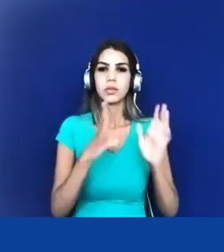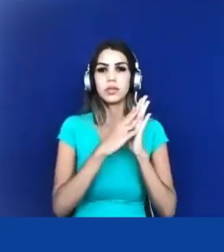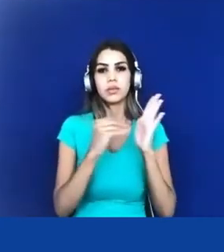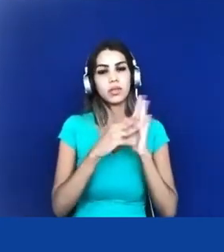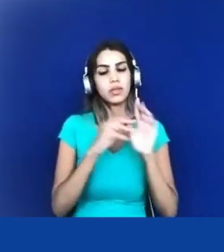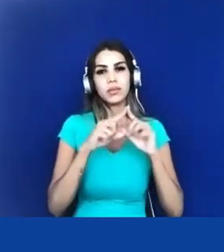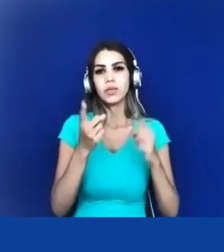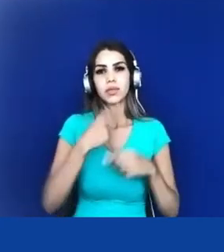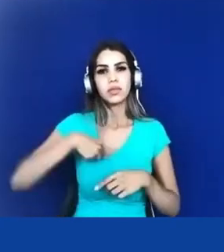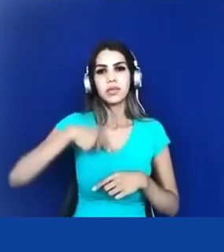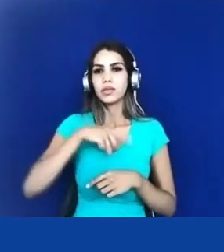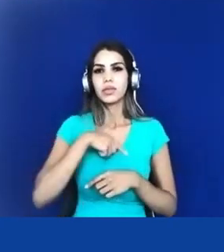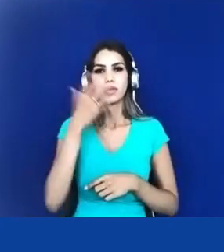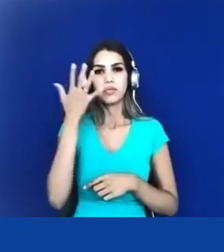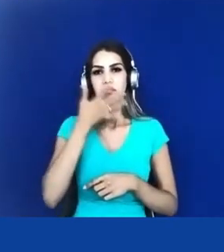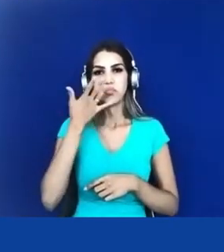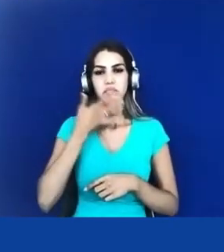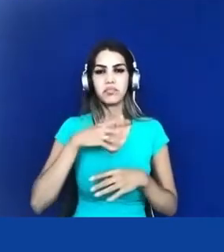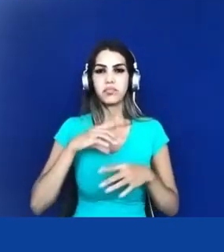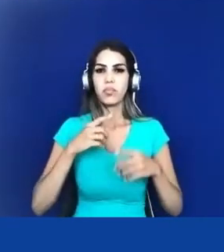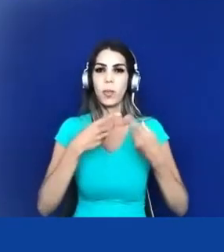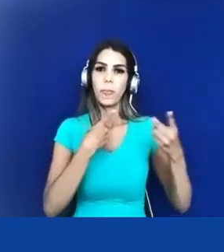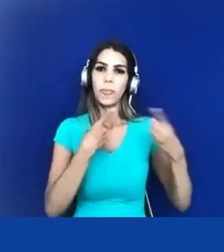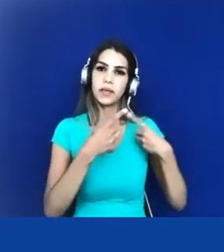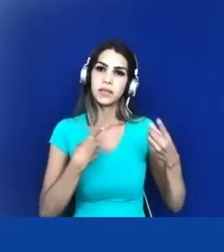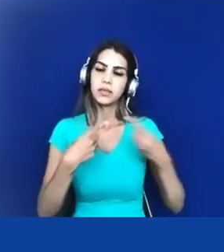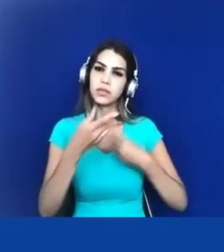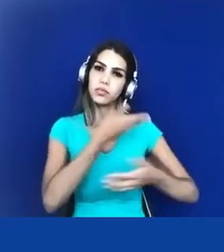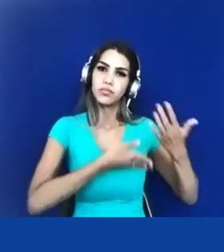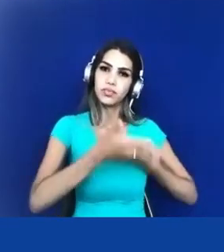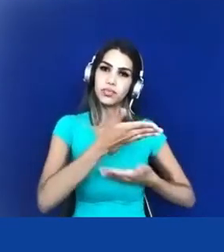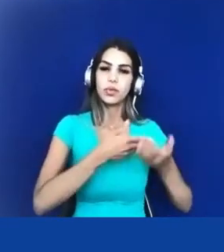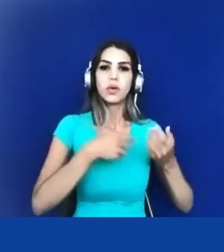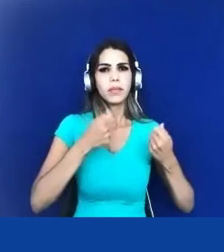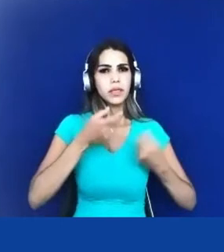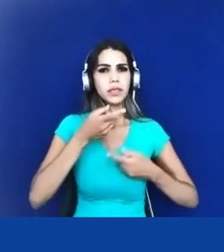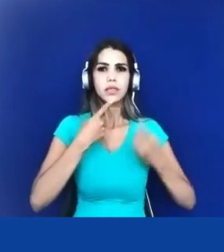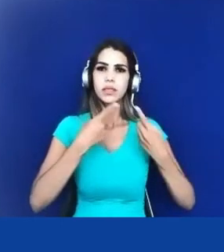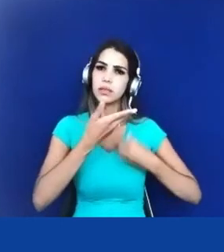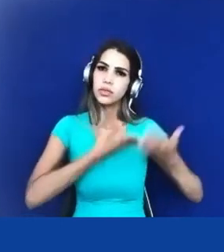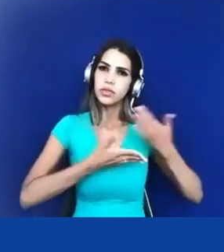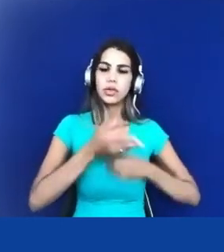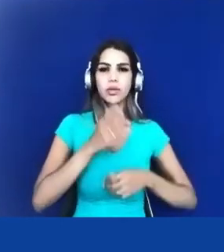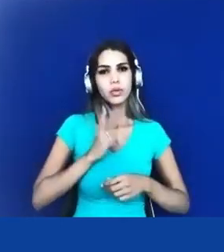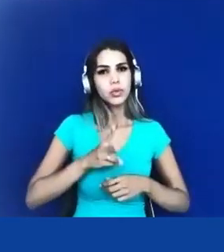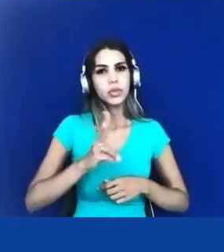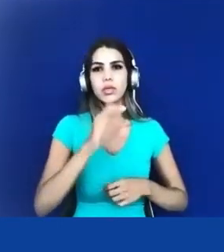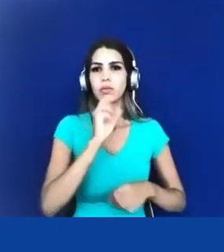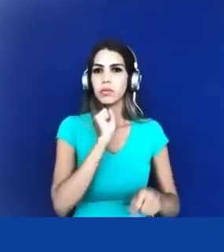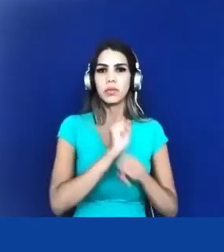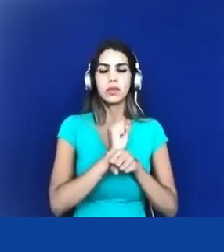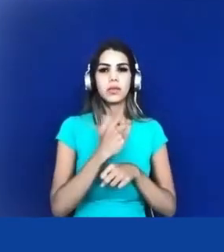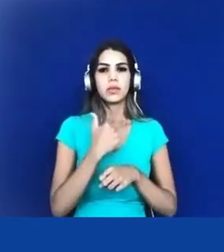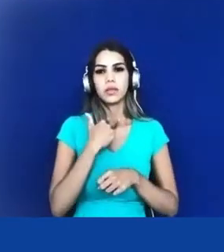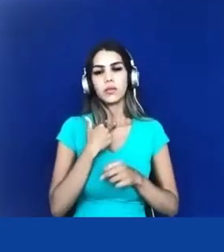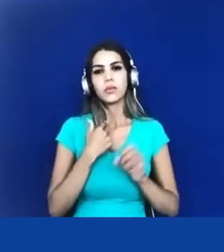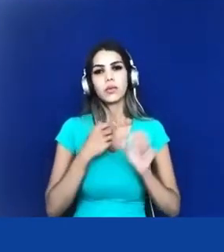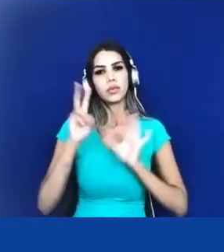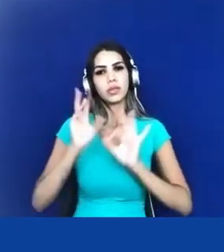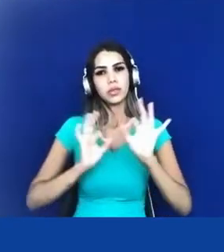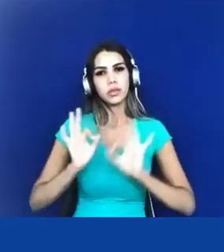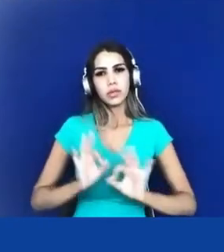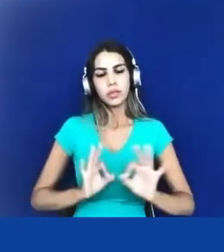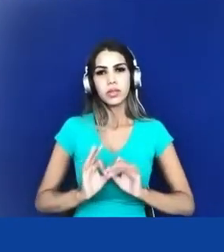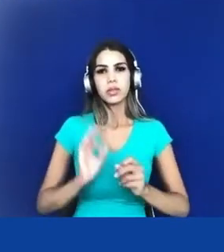esse diálogo que deve ser um diálogo permanente né desse planejamento execução e avaliação